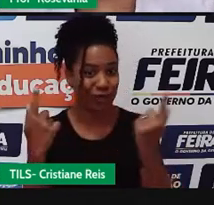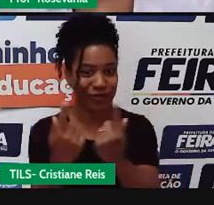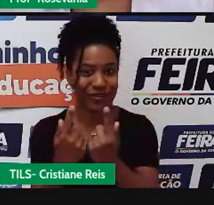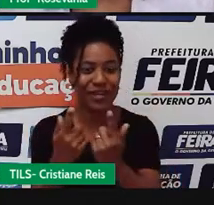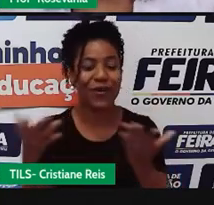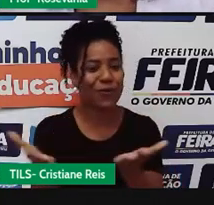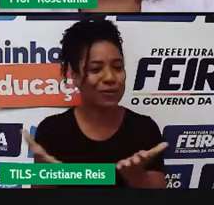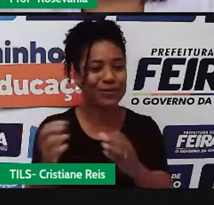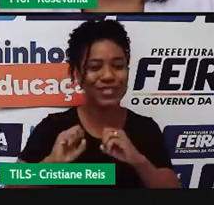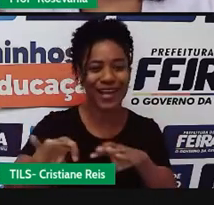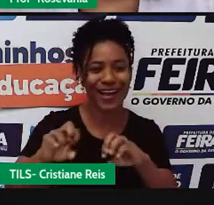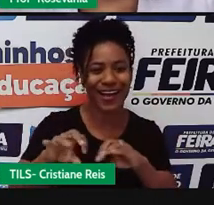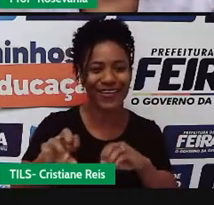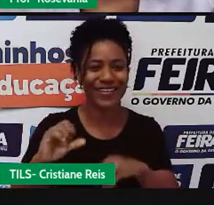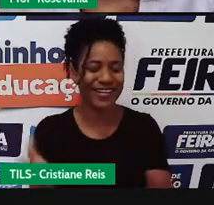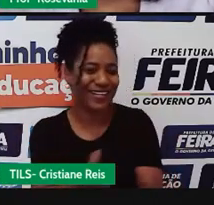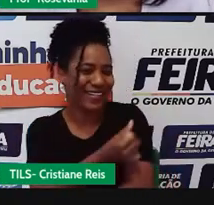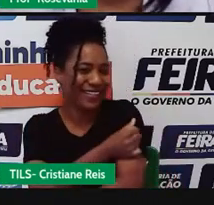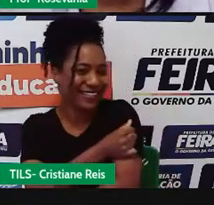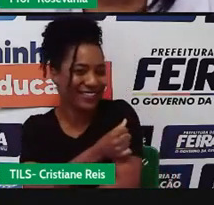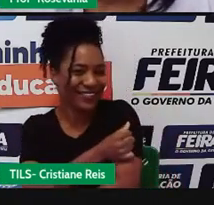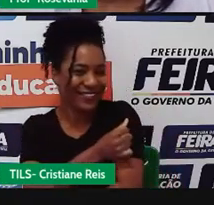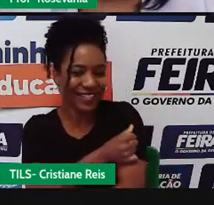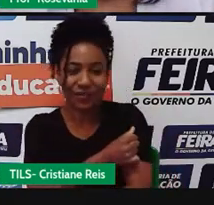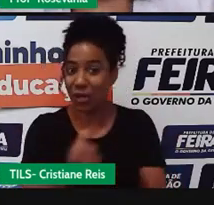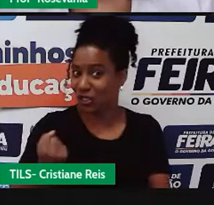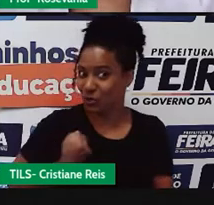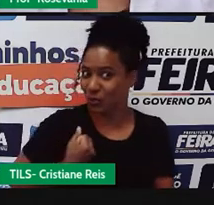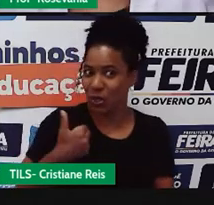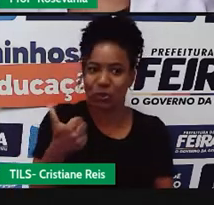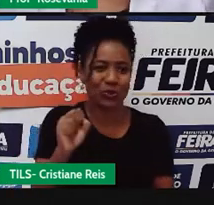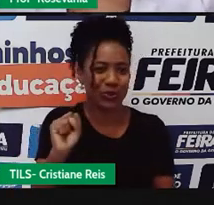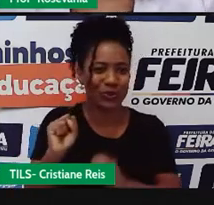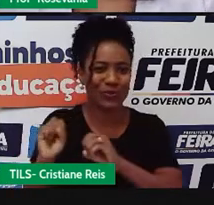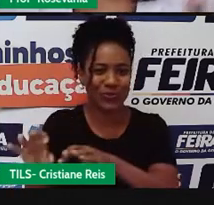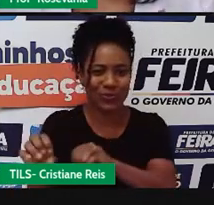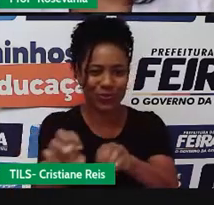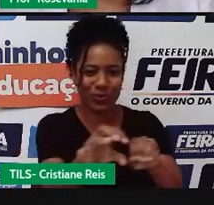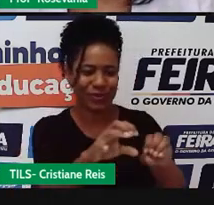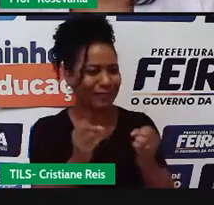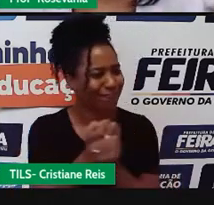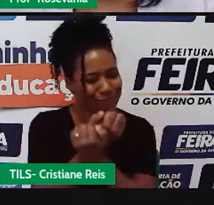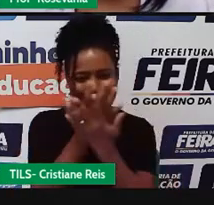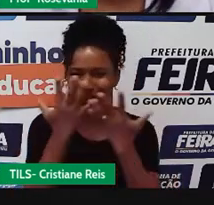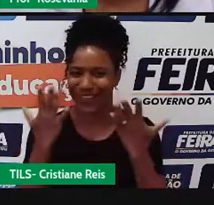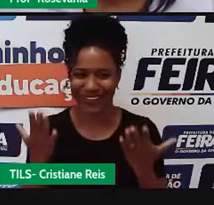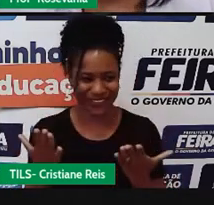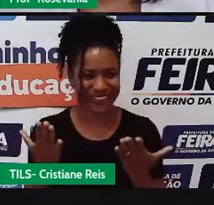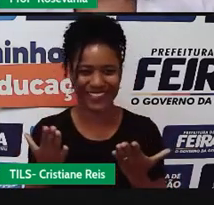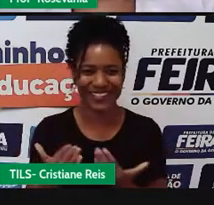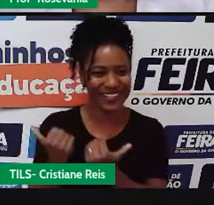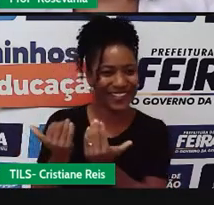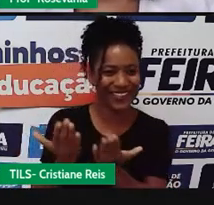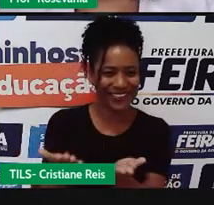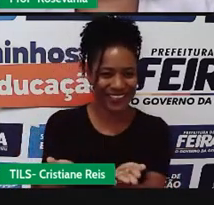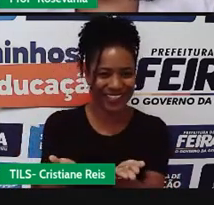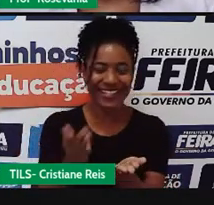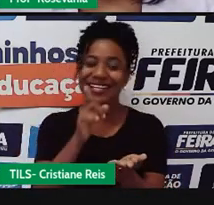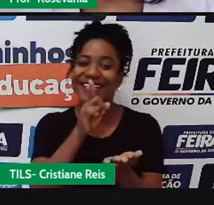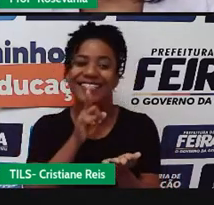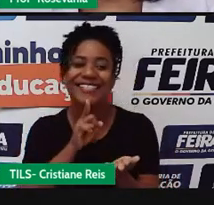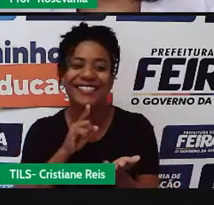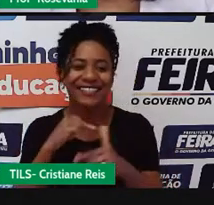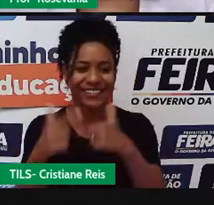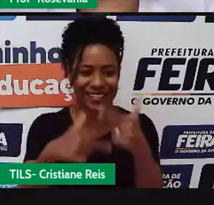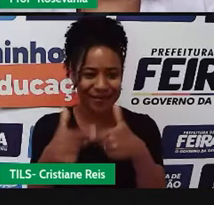que é a nossa aula 18, que nos reserva coisas assim maravilhosas. Nós temos aqui a nossa colega Cris, né, fazendo todo esse